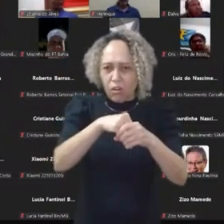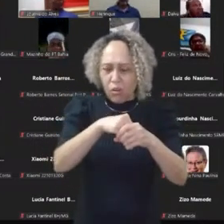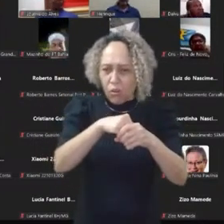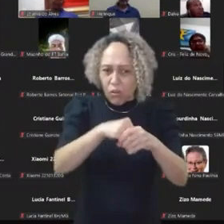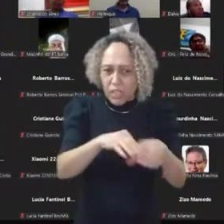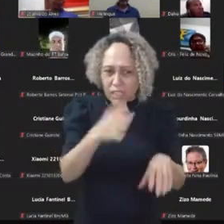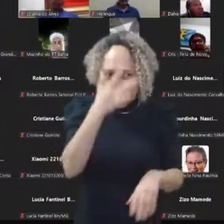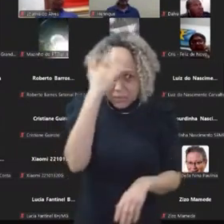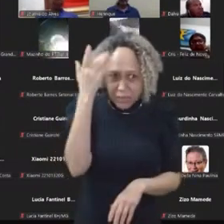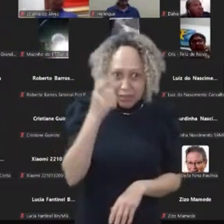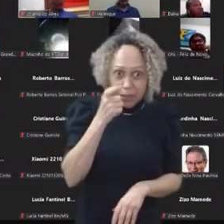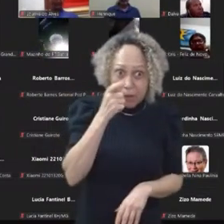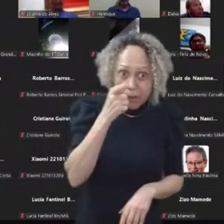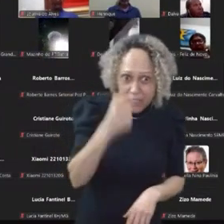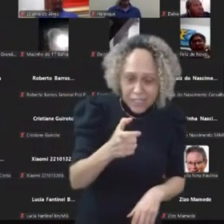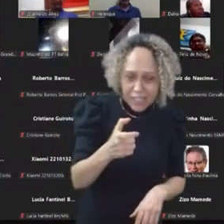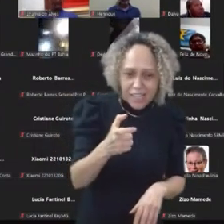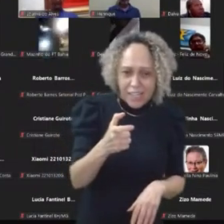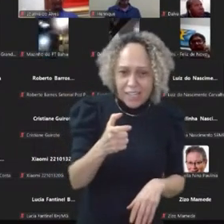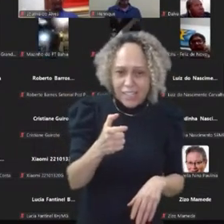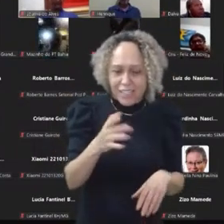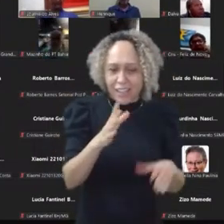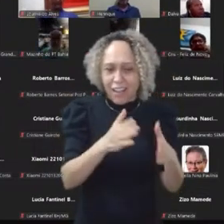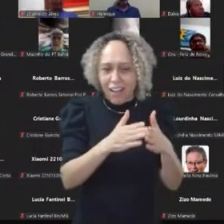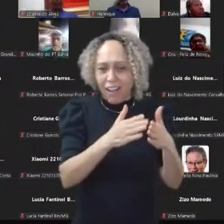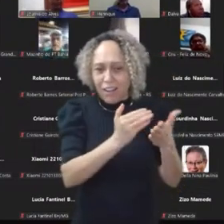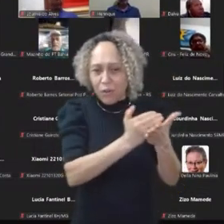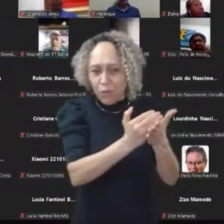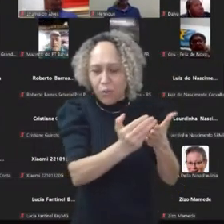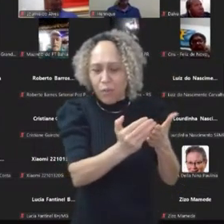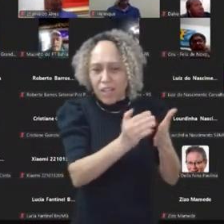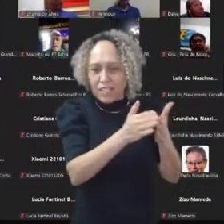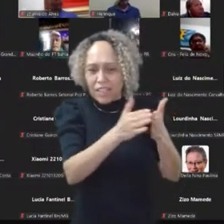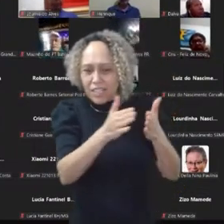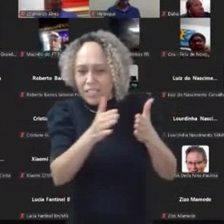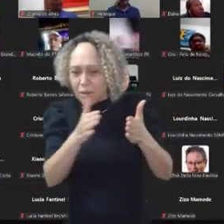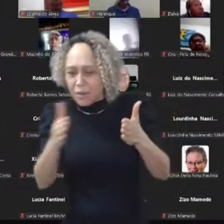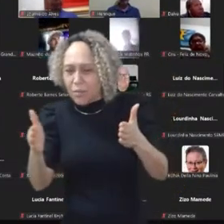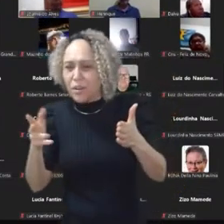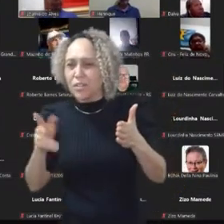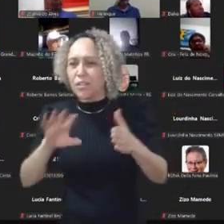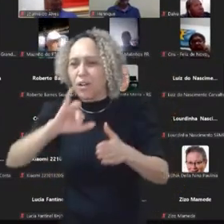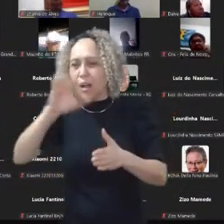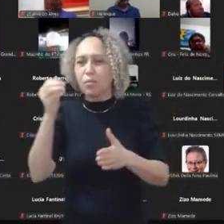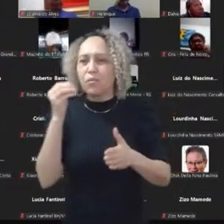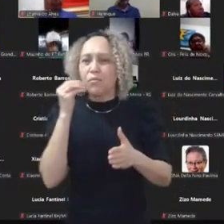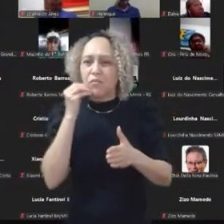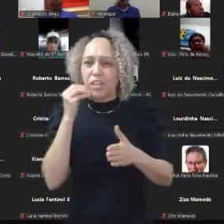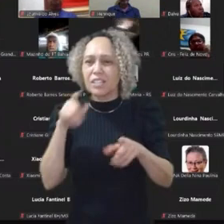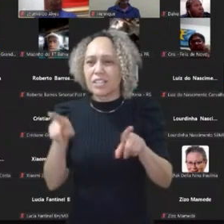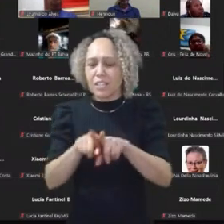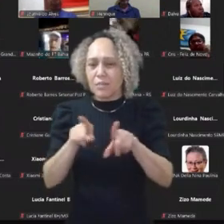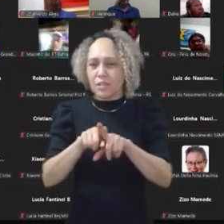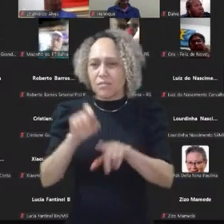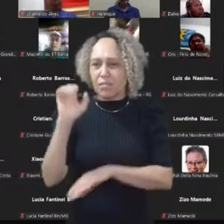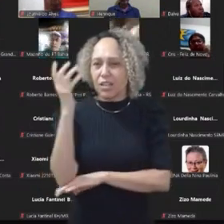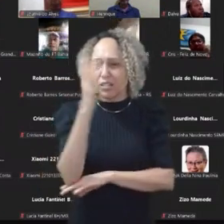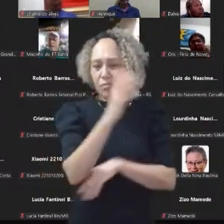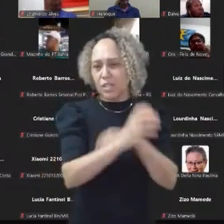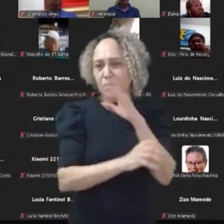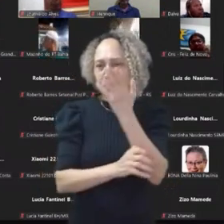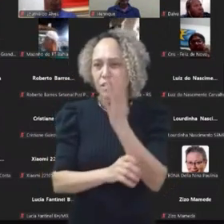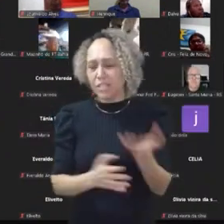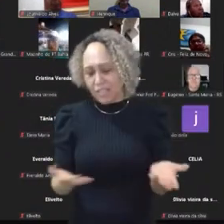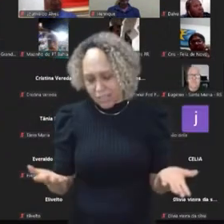o que as pessoas querem ver, e do meio para o fim do vídeo, eu falo sobre o meio ambiente, sobre o tema que eu quero falar, que é ali